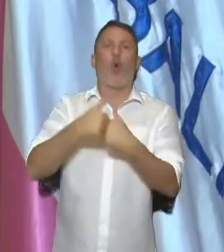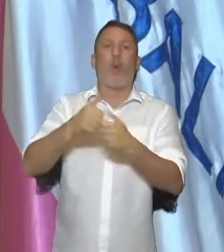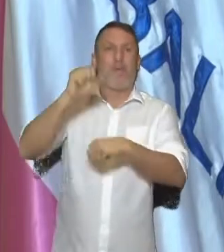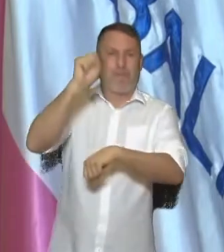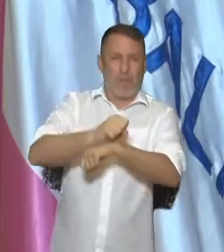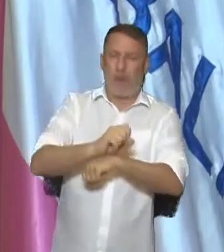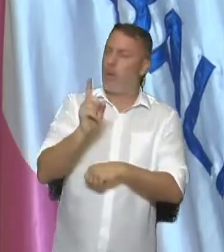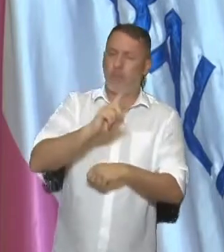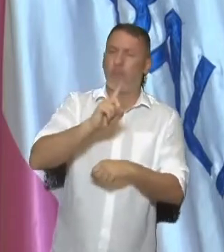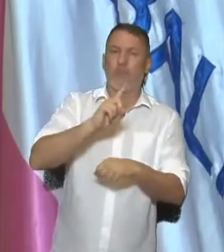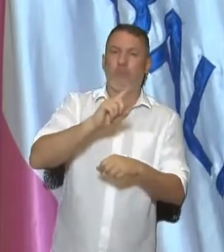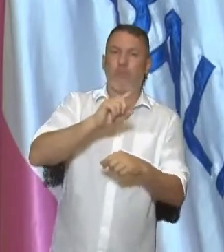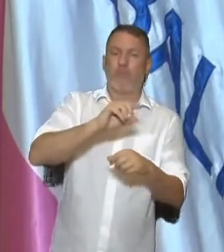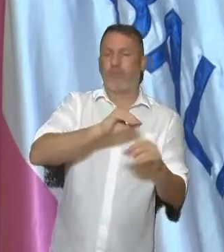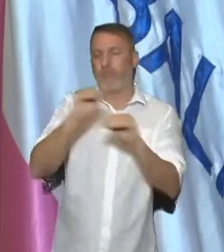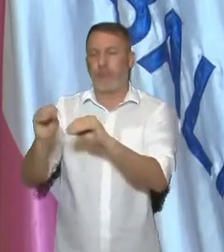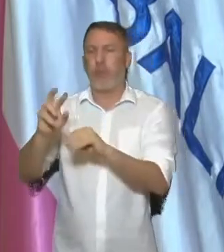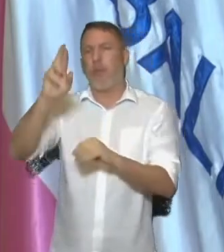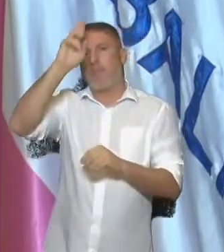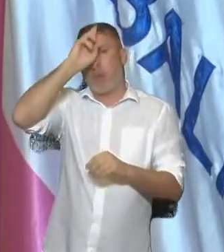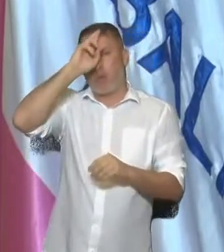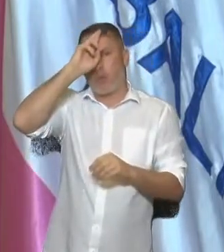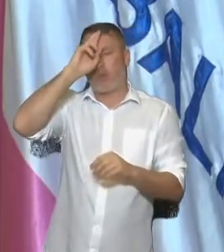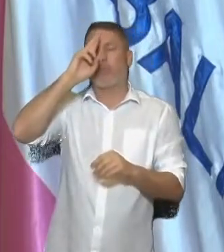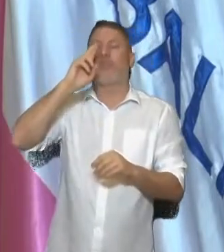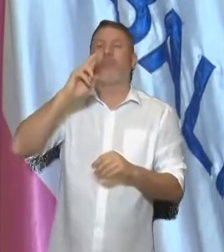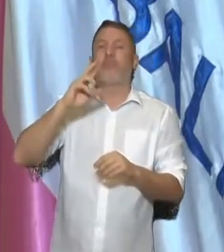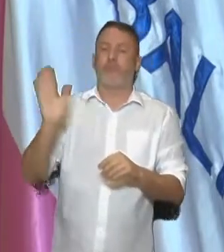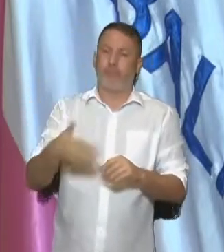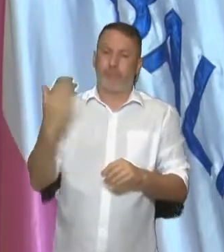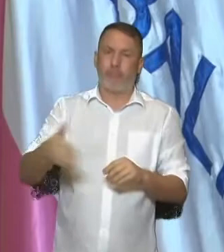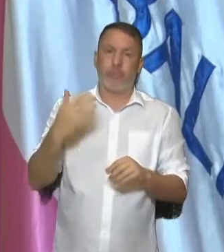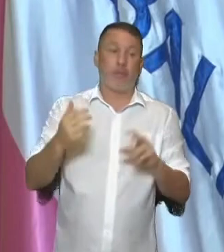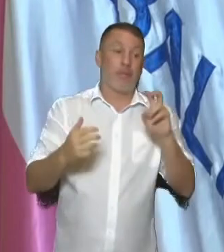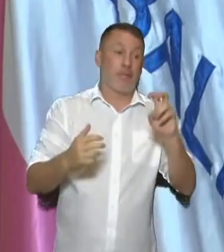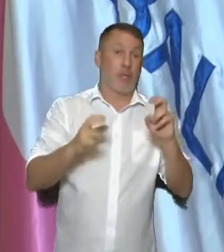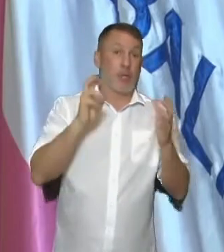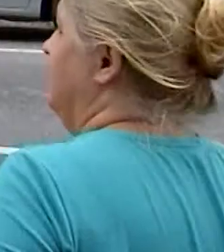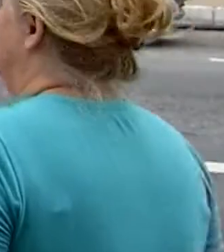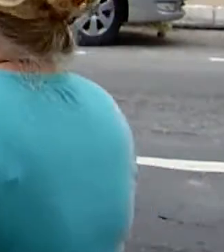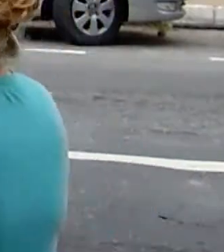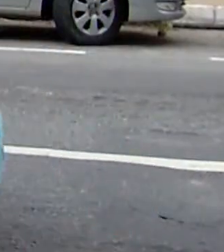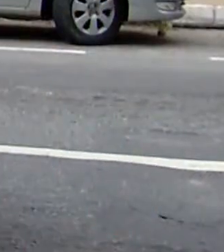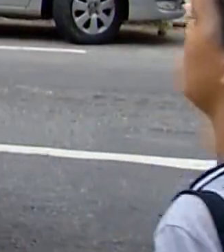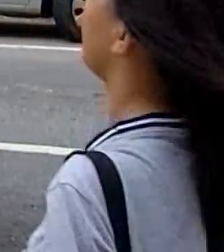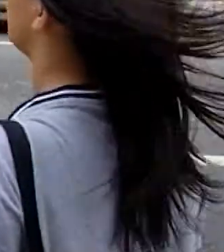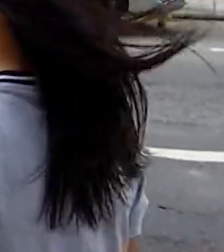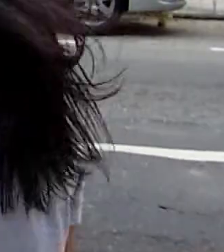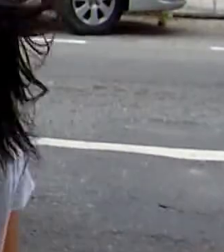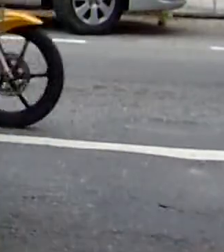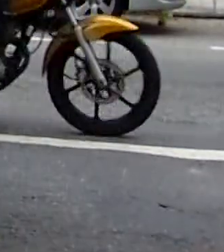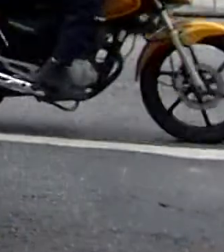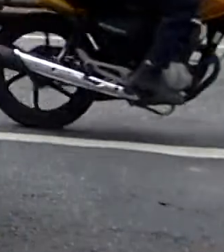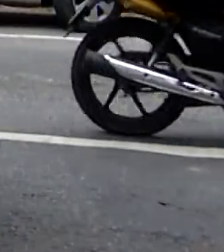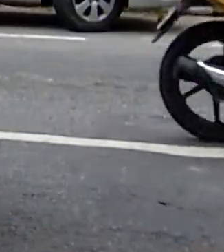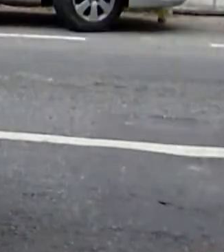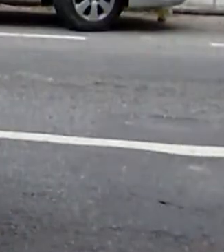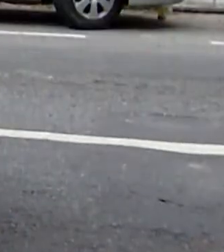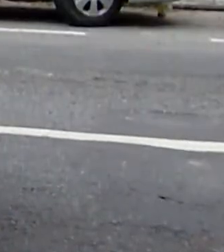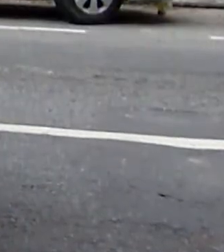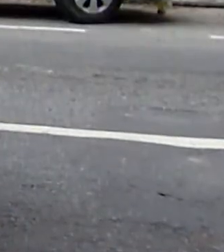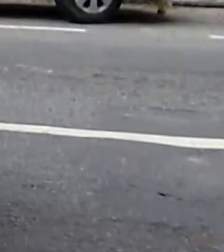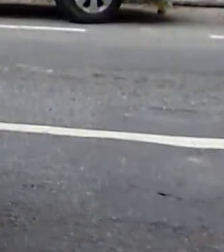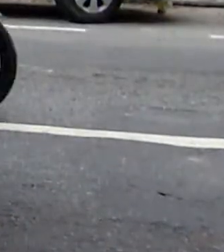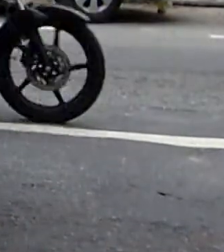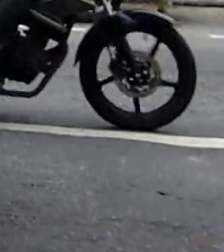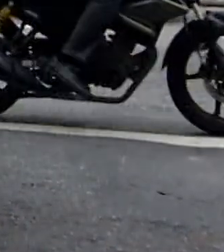horas, vai até as 24 horas agora o transporte público a partir de segunda-feira. Além disso, Casa Grande autorizou